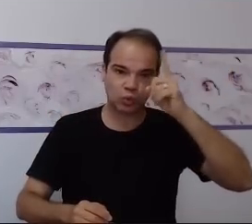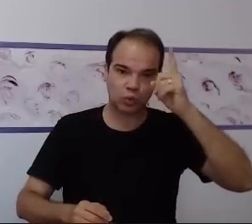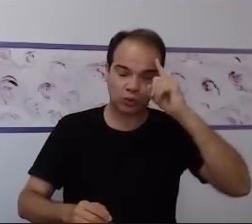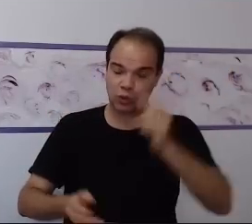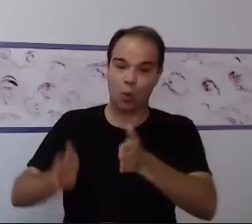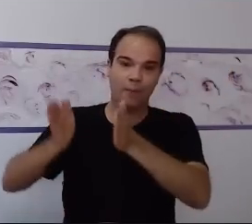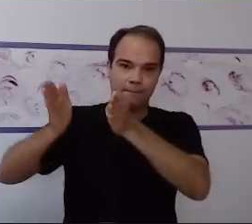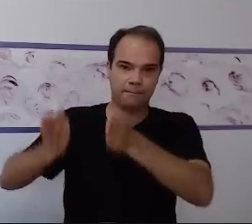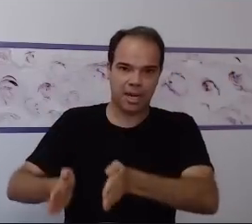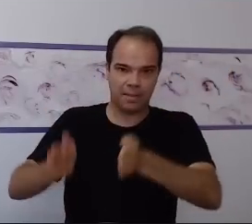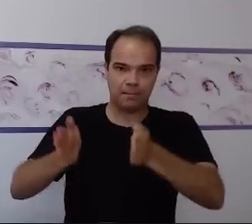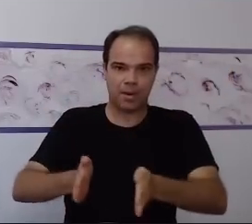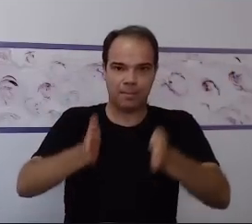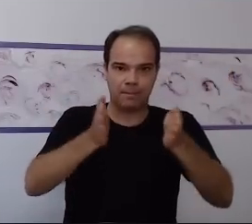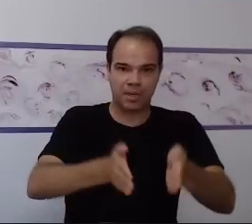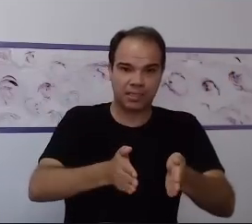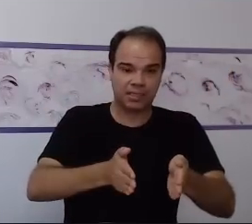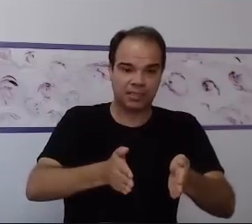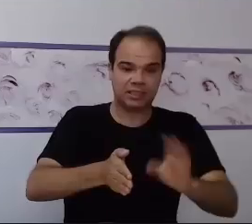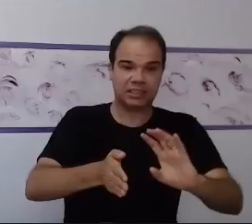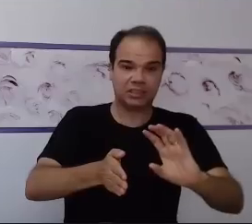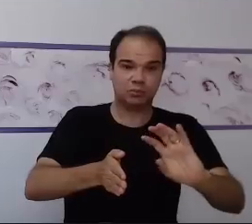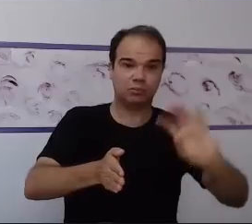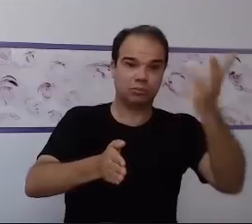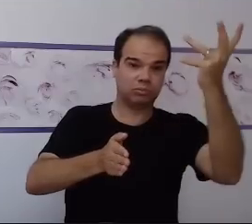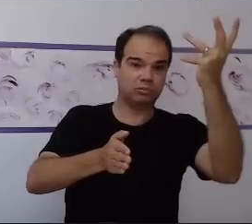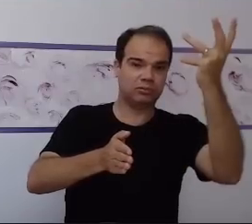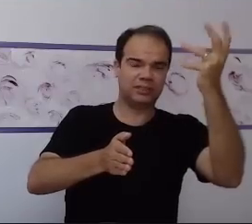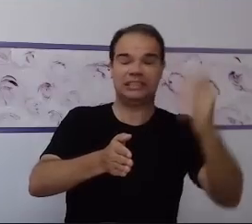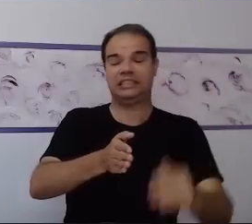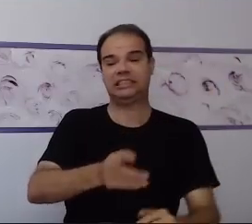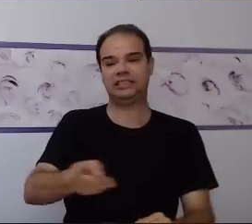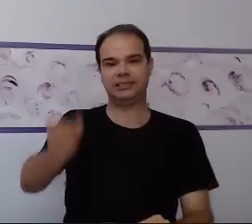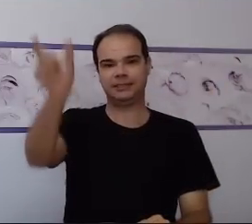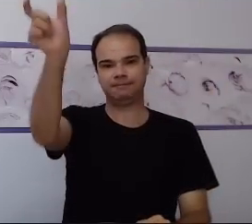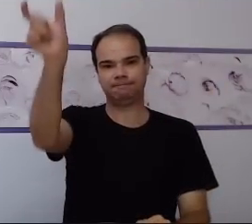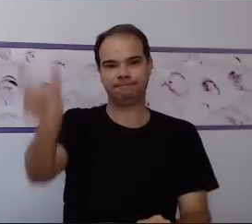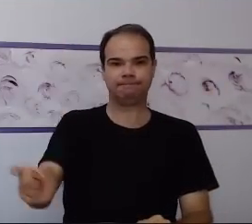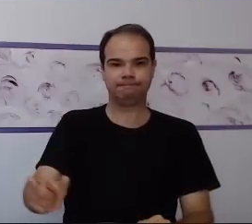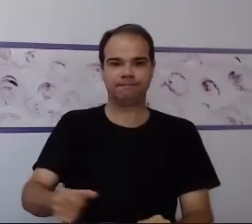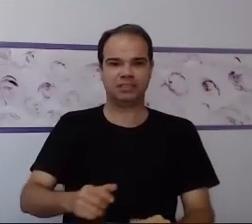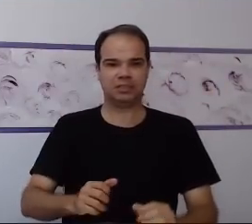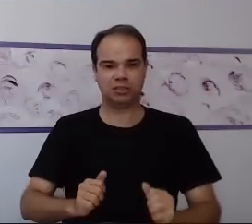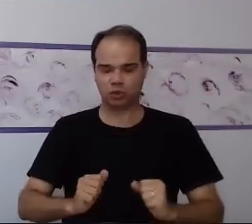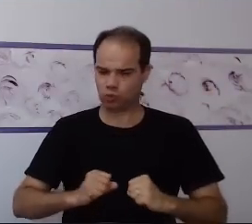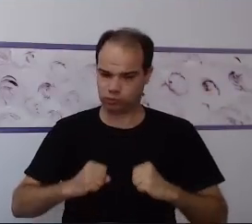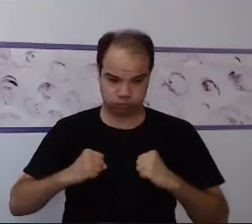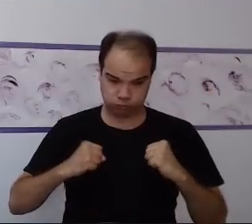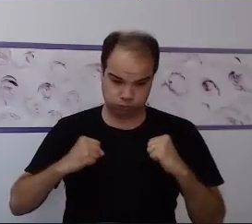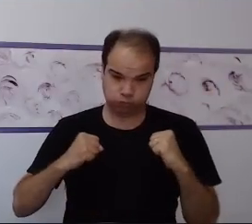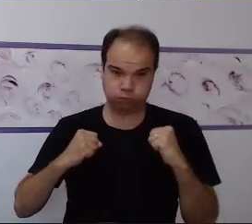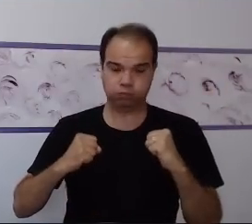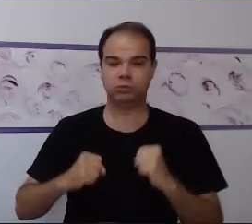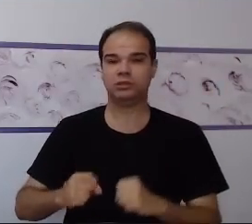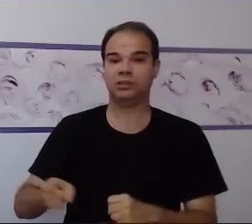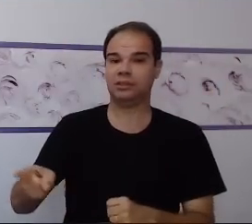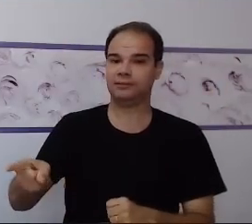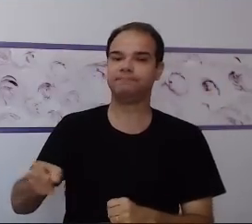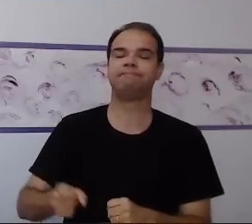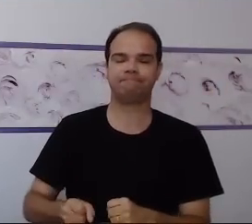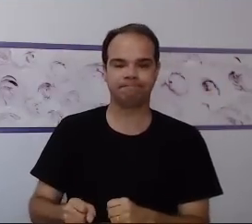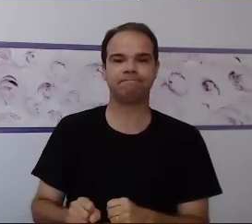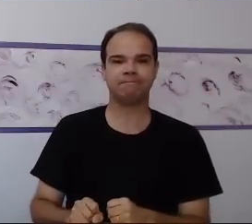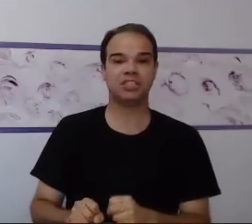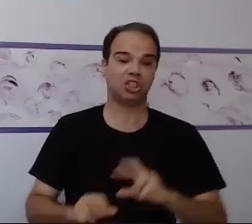um condicionamento de funções que, para ele, se traz de uma forma